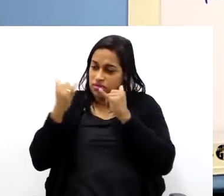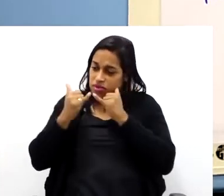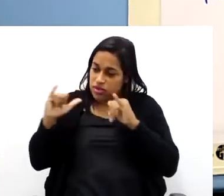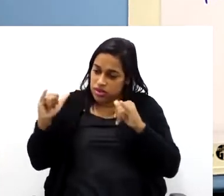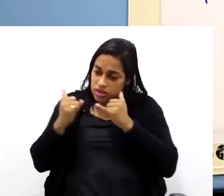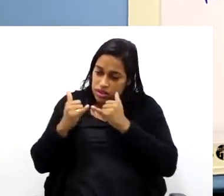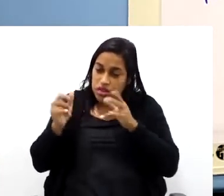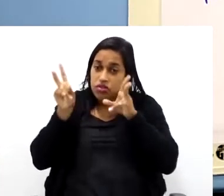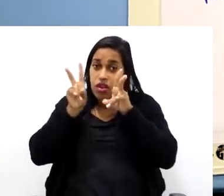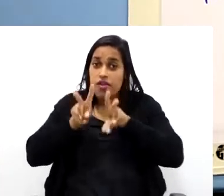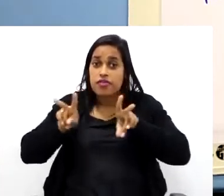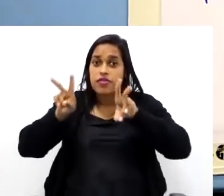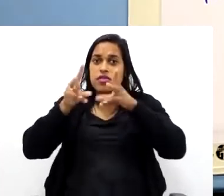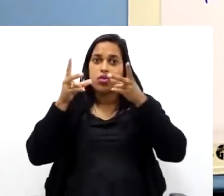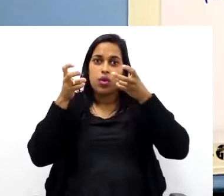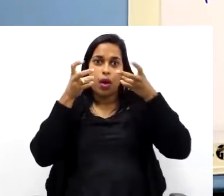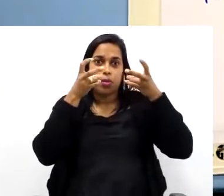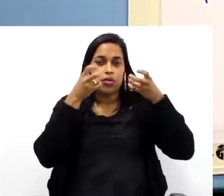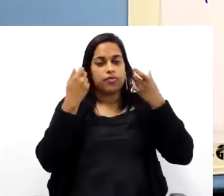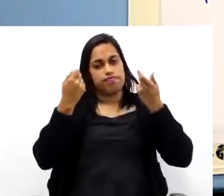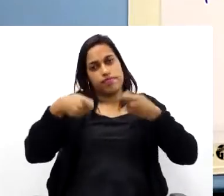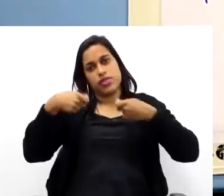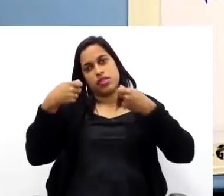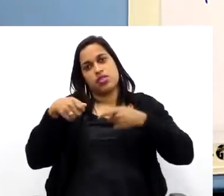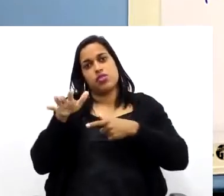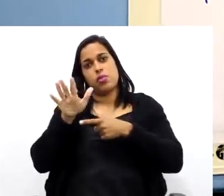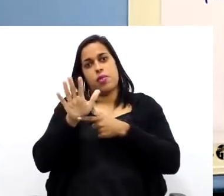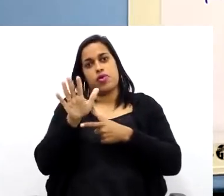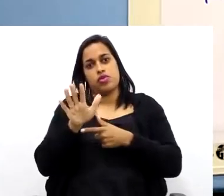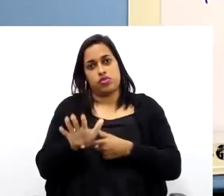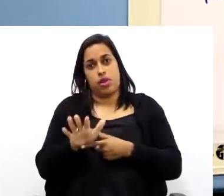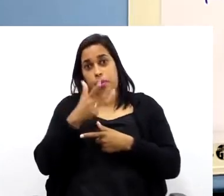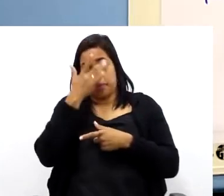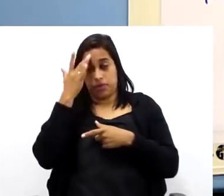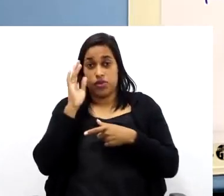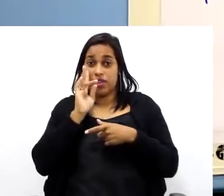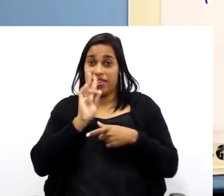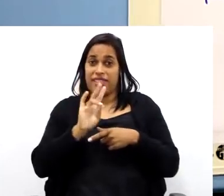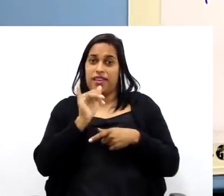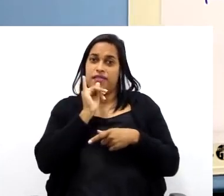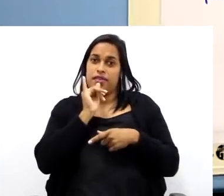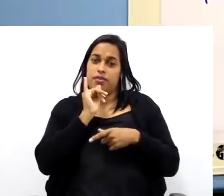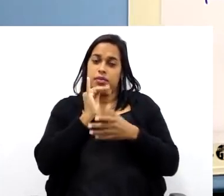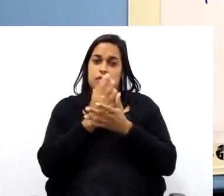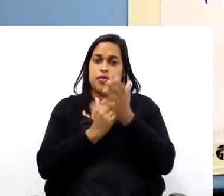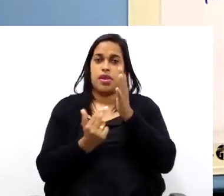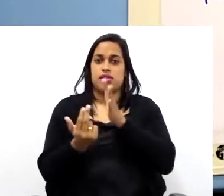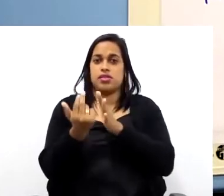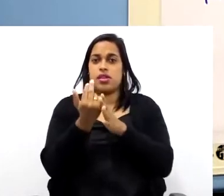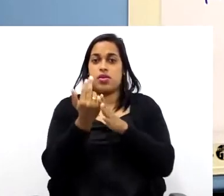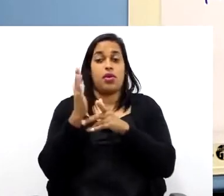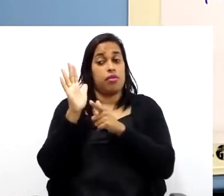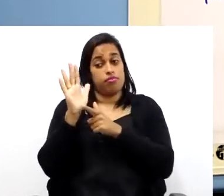da visão do observador. Mas eu preciso mostrar para quem está vendo o desenho. Então, elas vão aparecer aqui